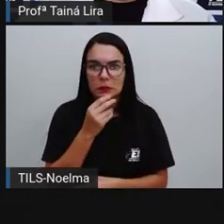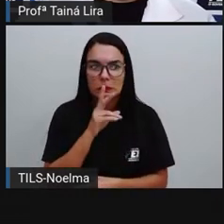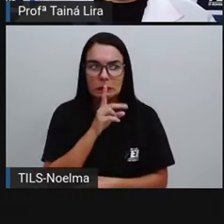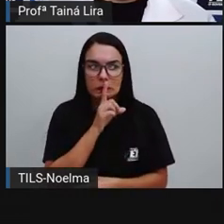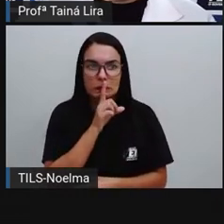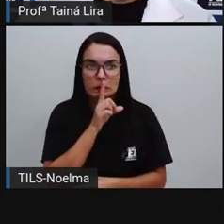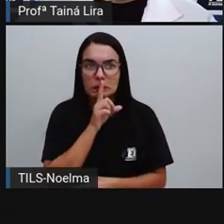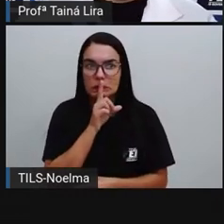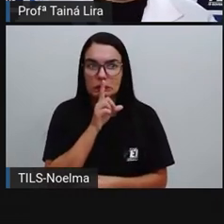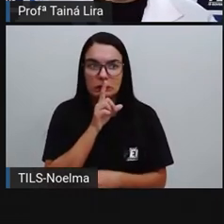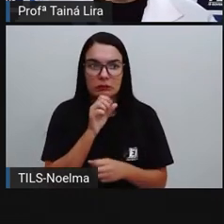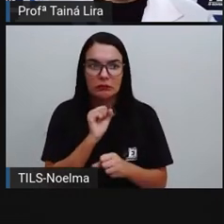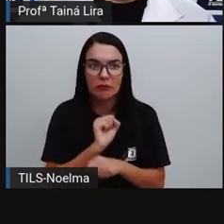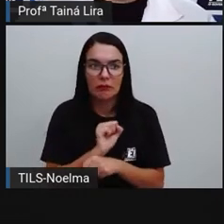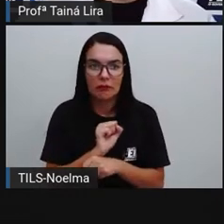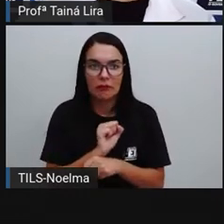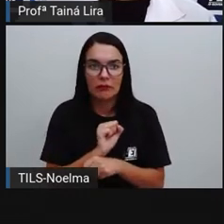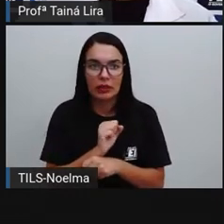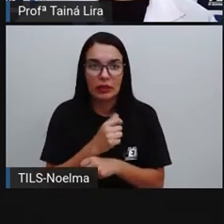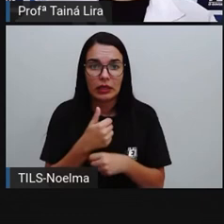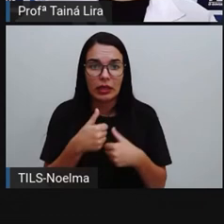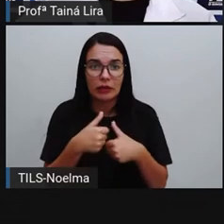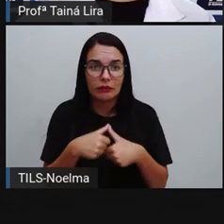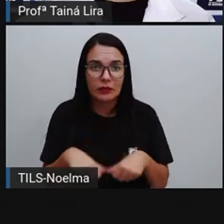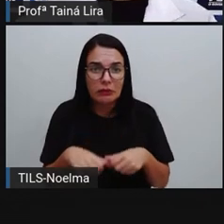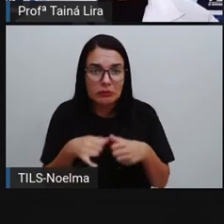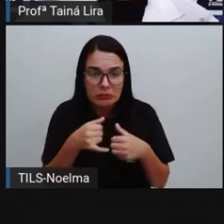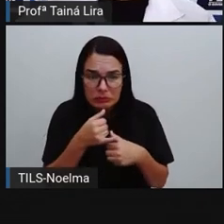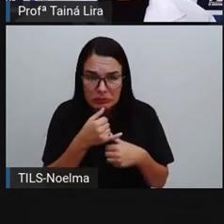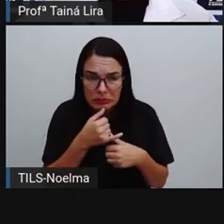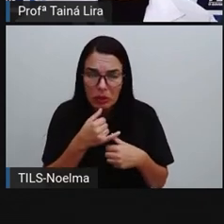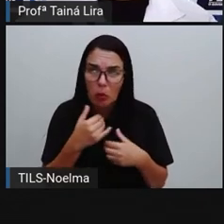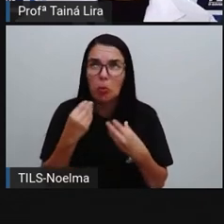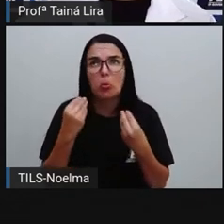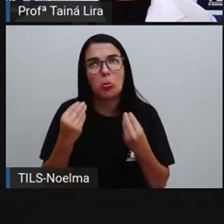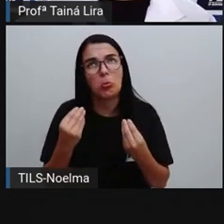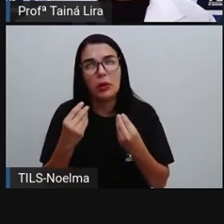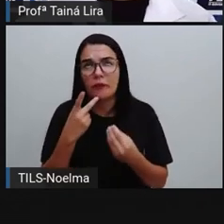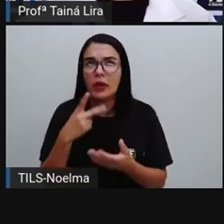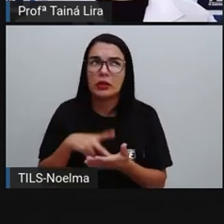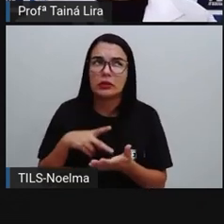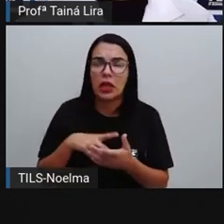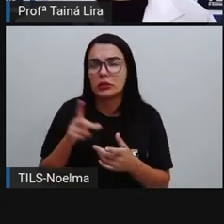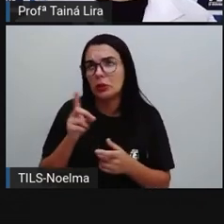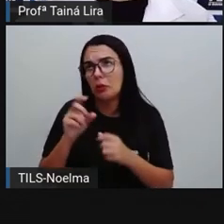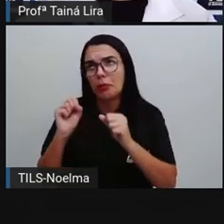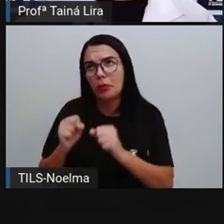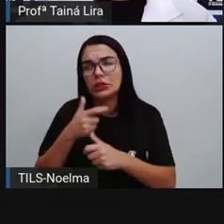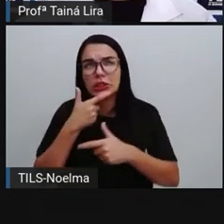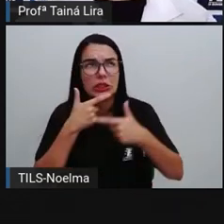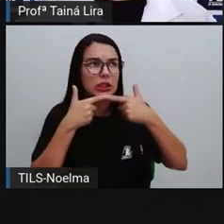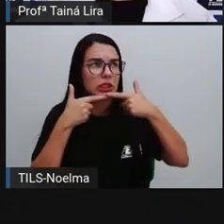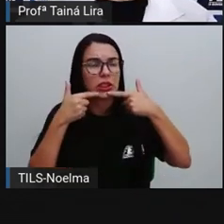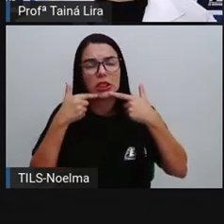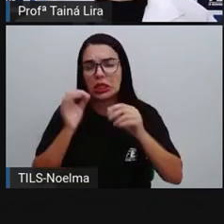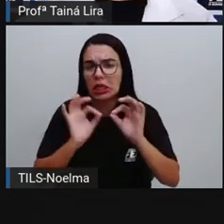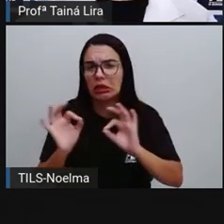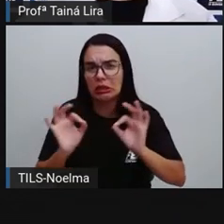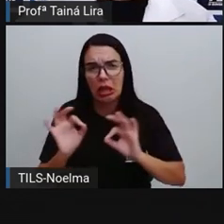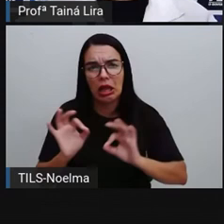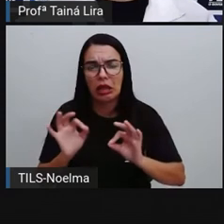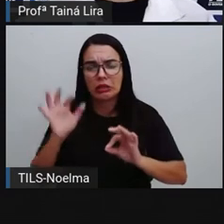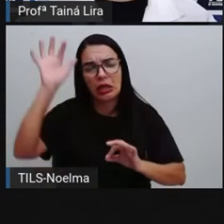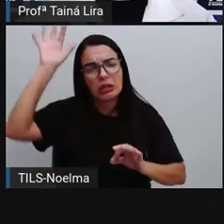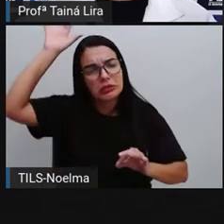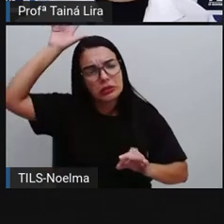começam a ficar, ó, com remorso. Poxa, não deveria ter rido de Cascão. De Cebolinha, perdão. De